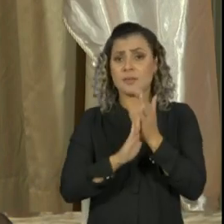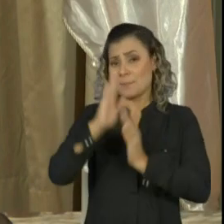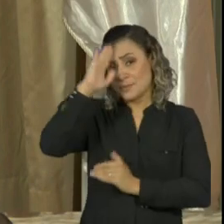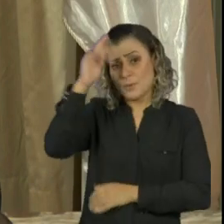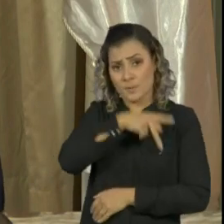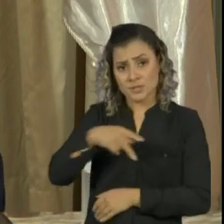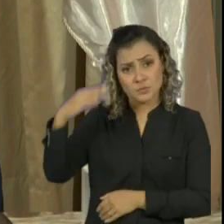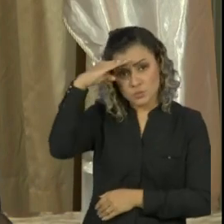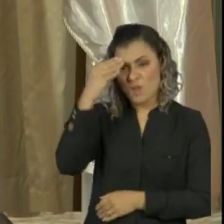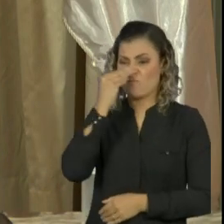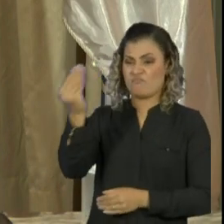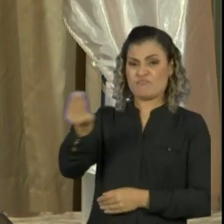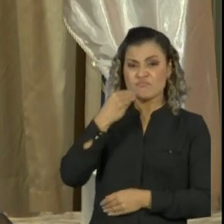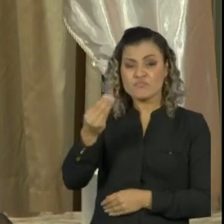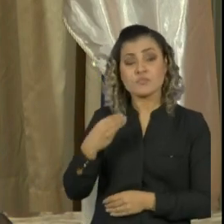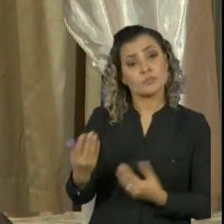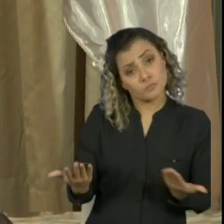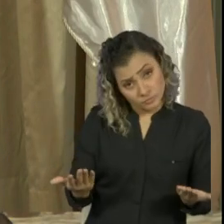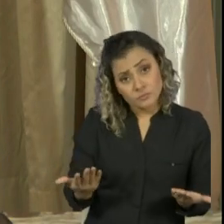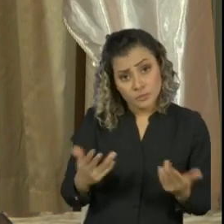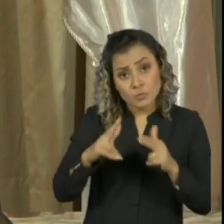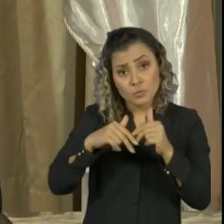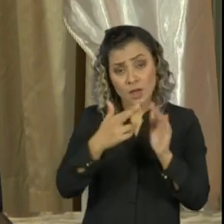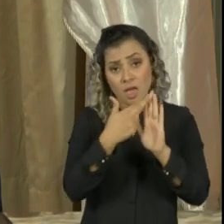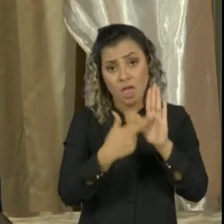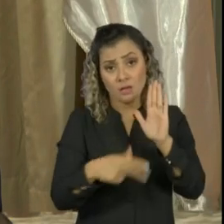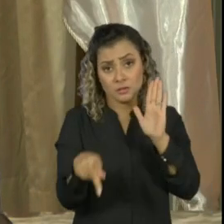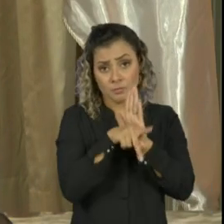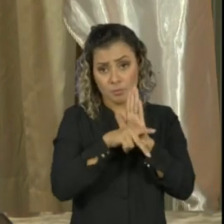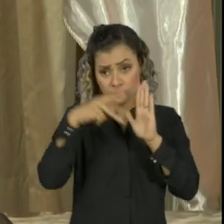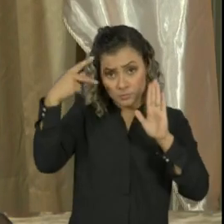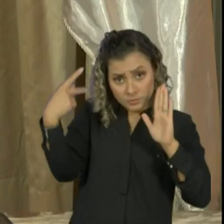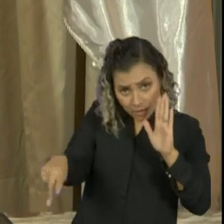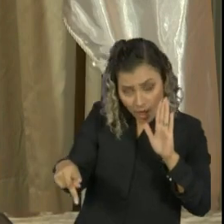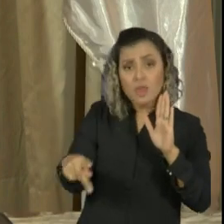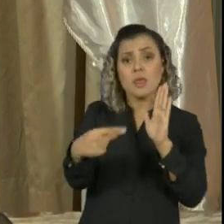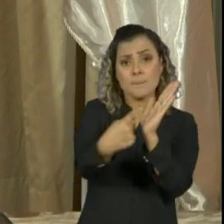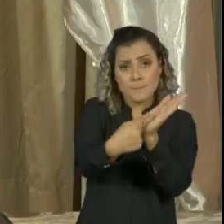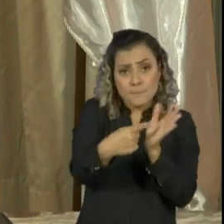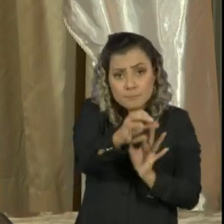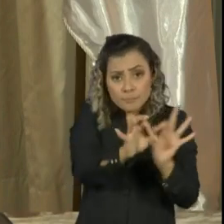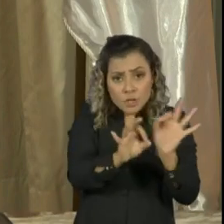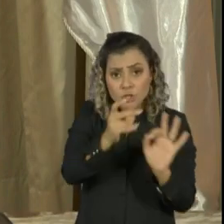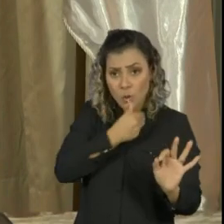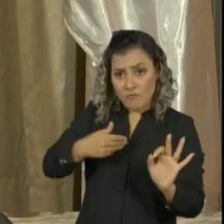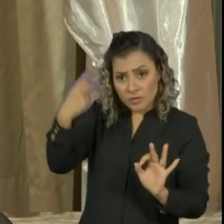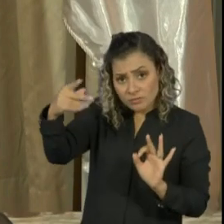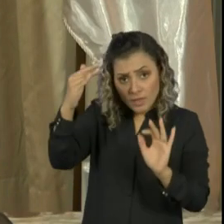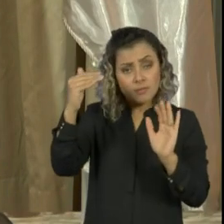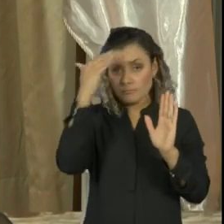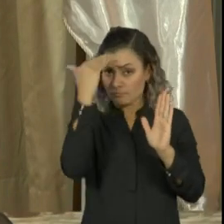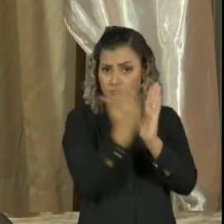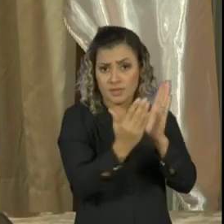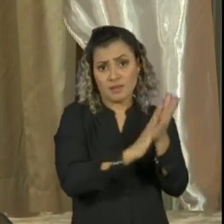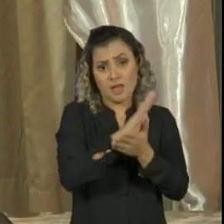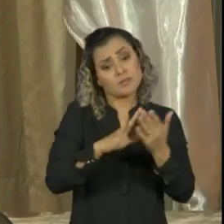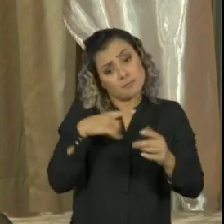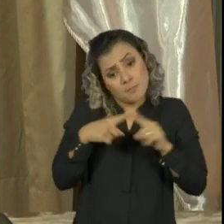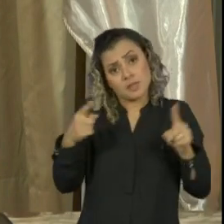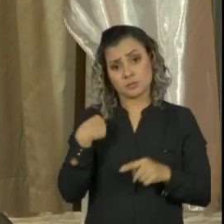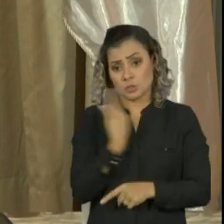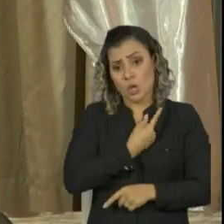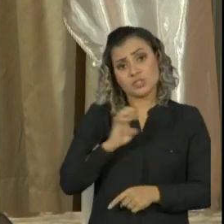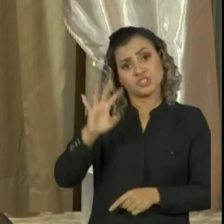Bolsonaro, que não está cumprindo com o seu programa de governo, nós estamos fazendo a nossa parte.